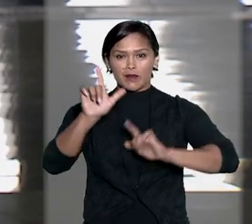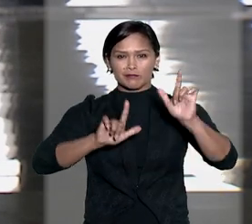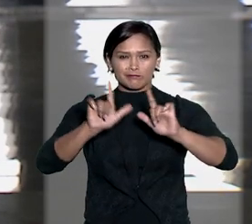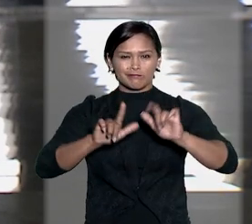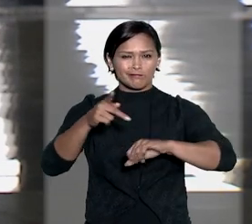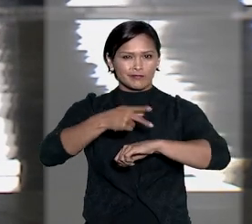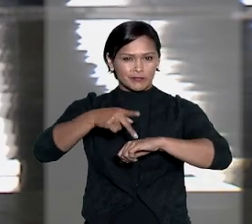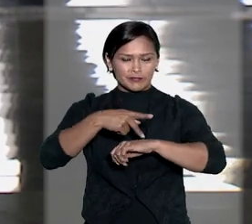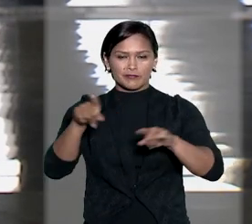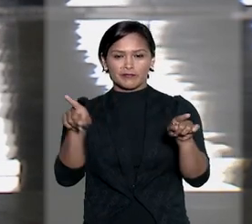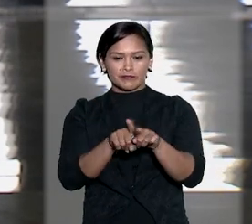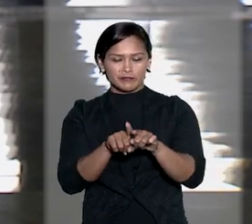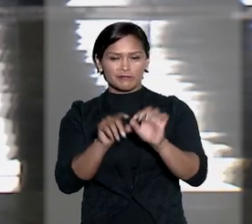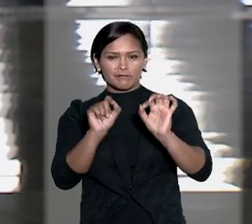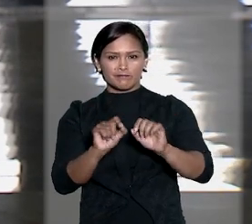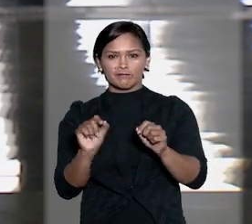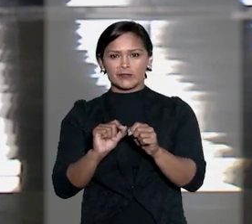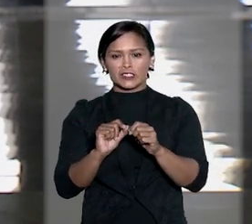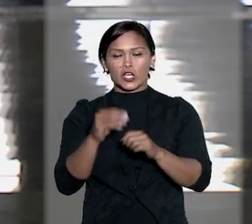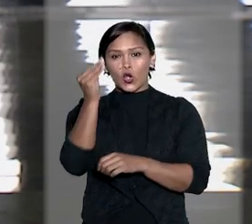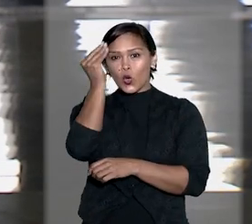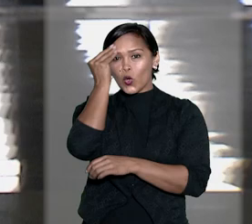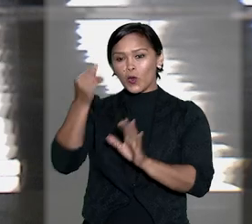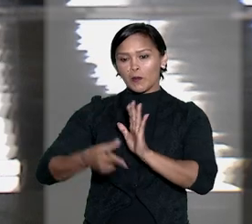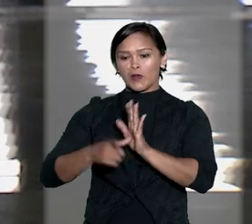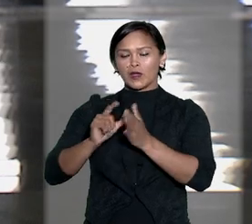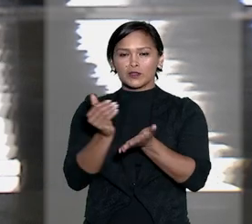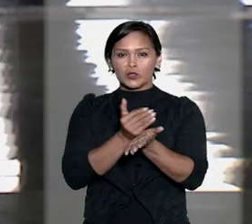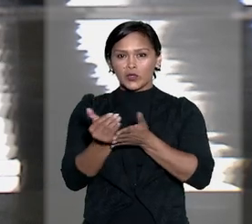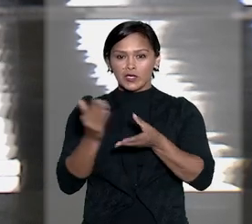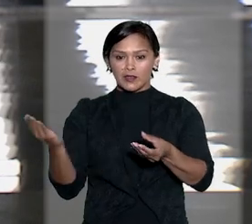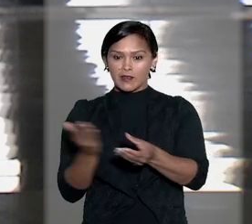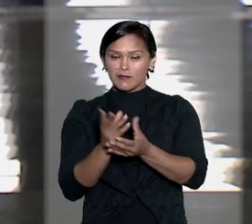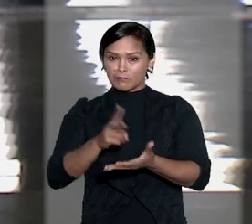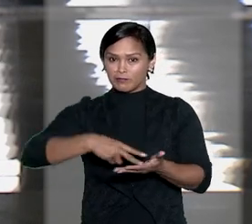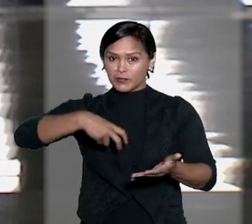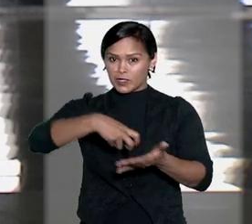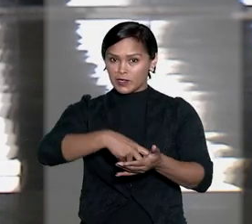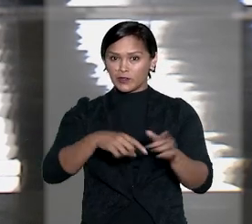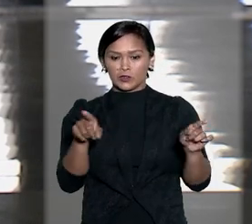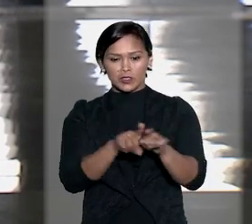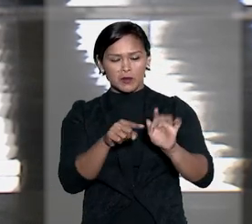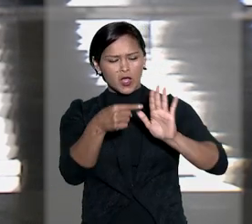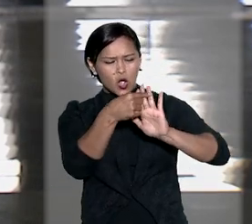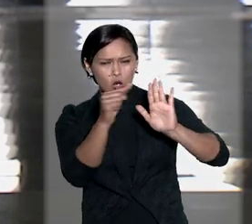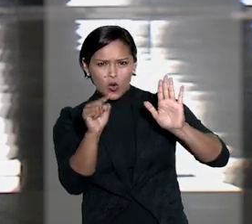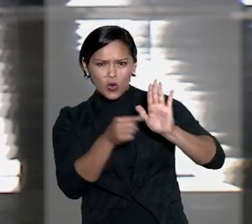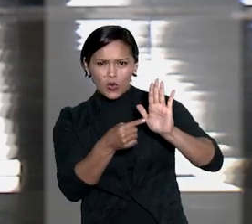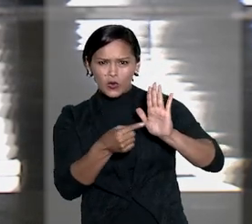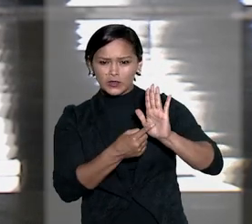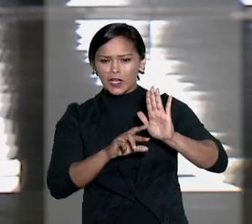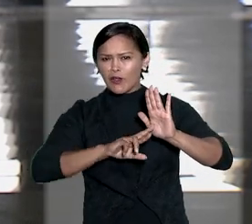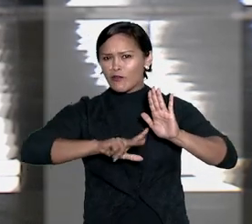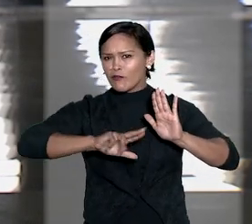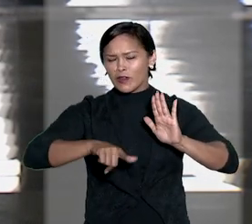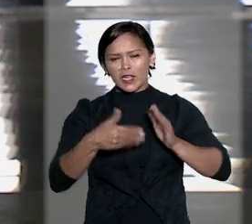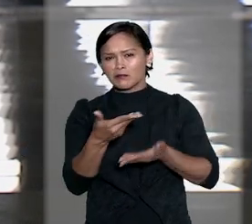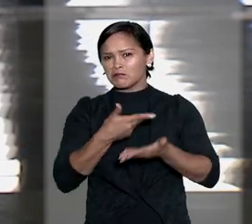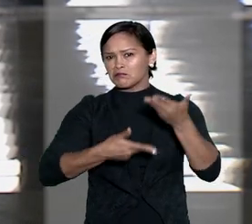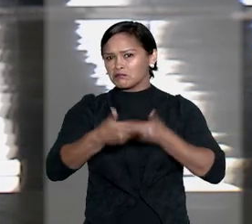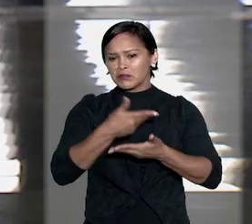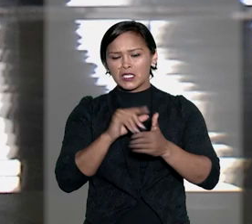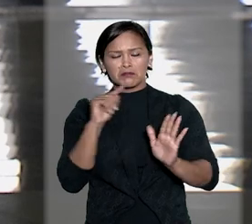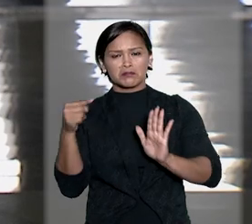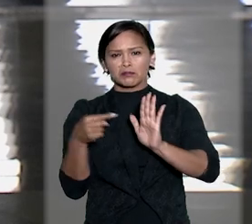de televisão, exercendo um juízo de culpa mesmo antes do início da ação penal, além de trazer acusações que nem sequer